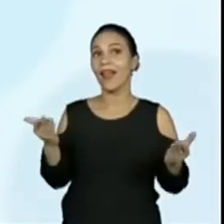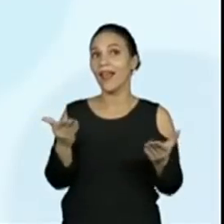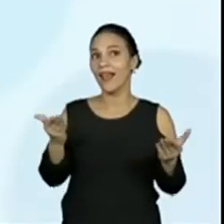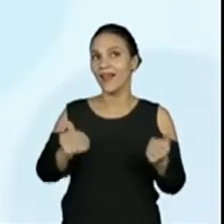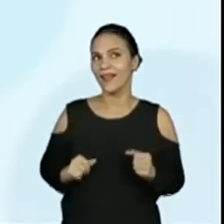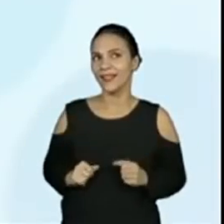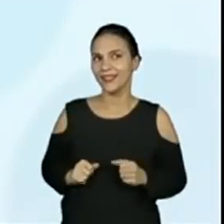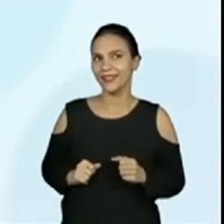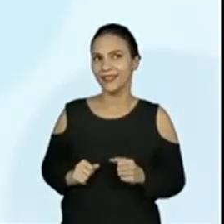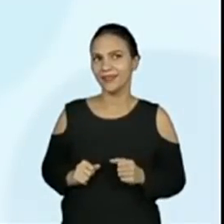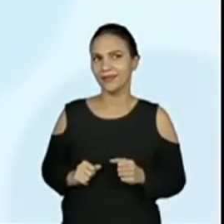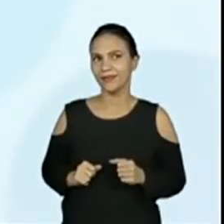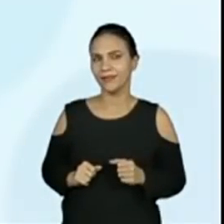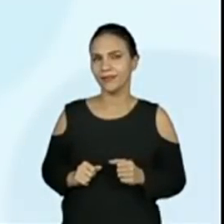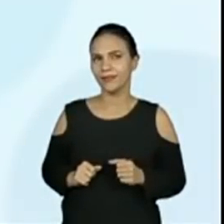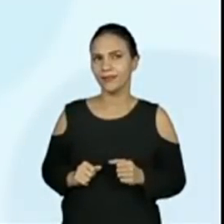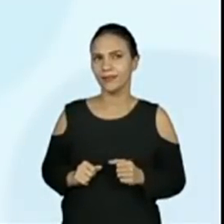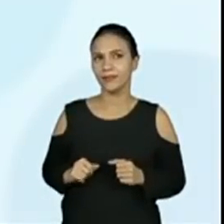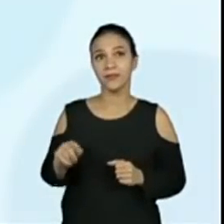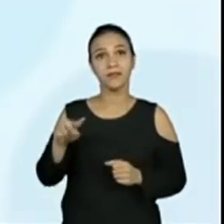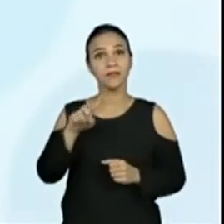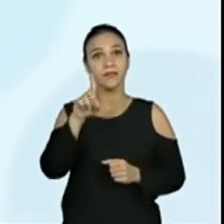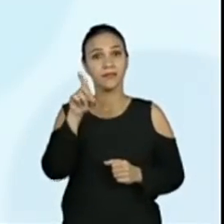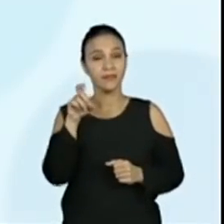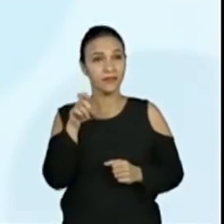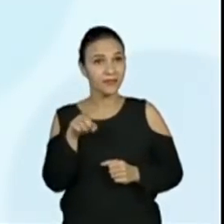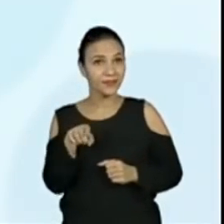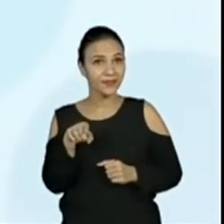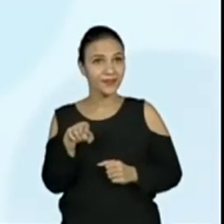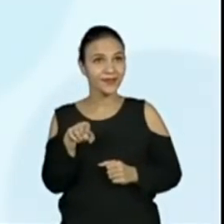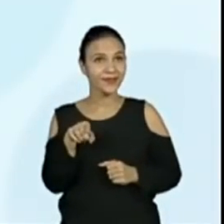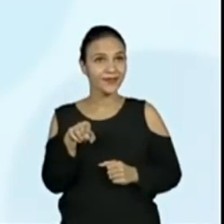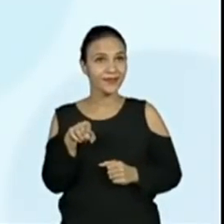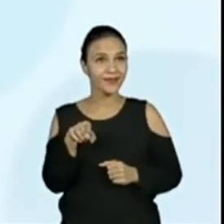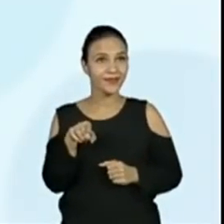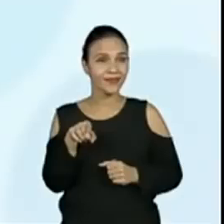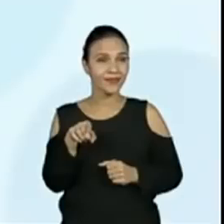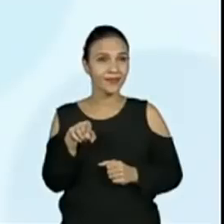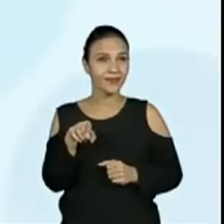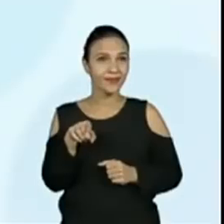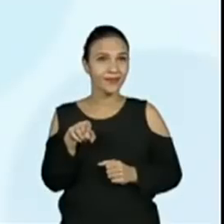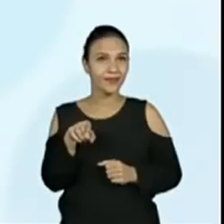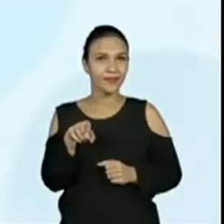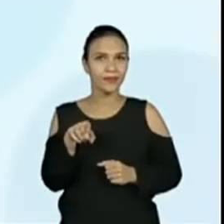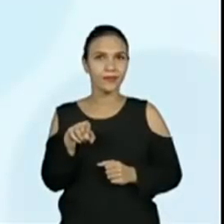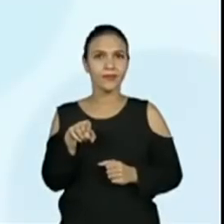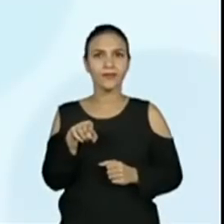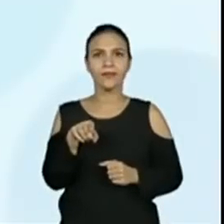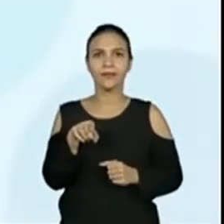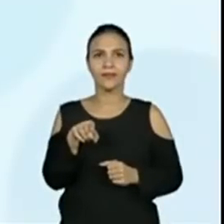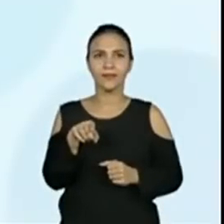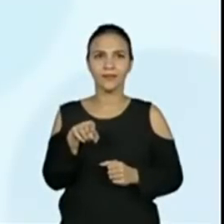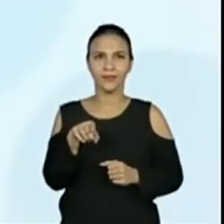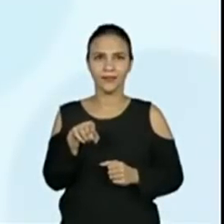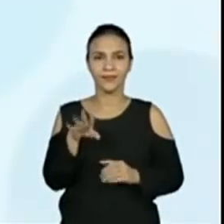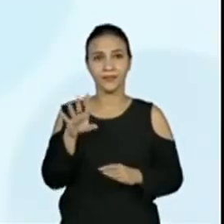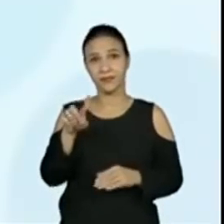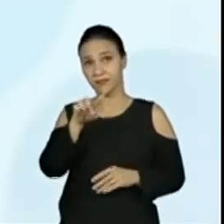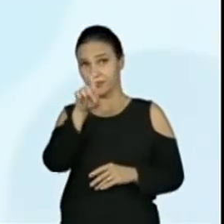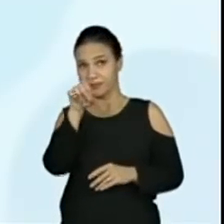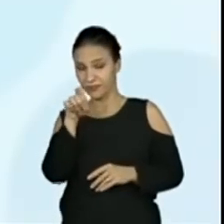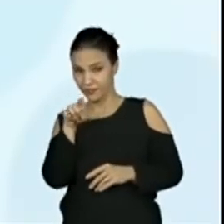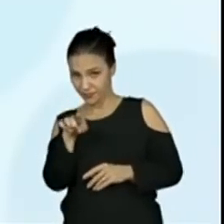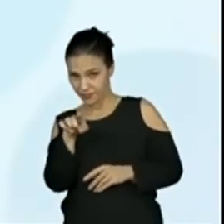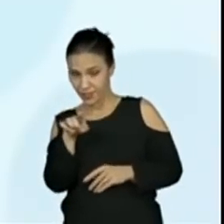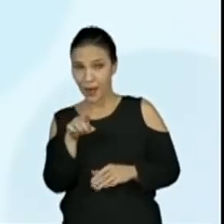é... Não. O ponto de interrogação menos 82 é igual a